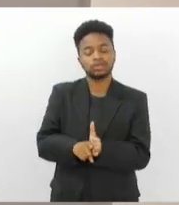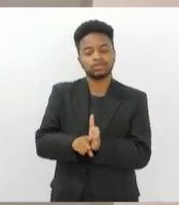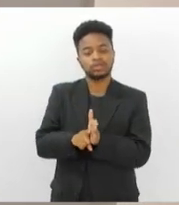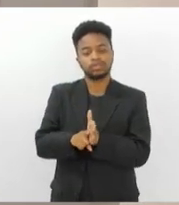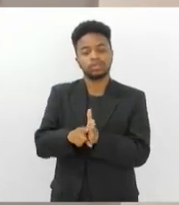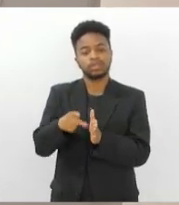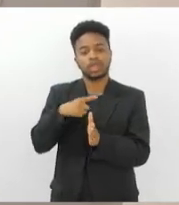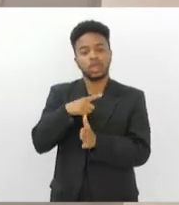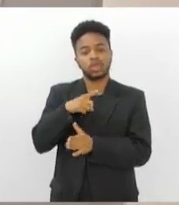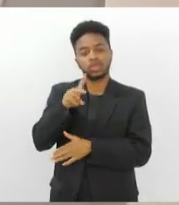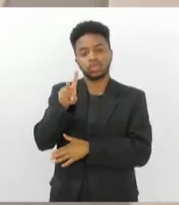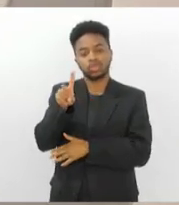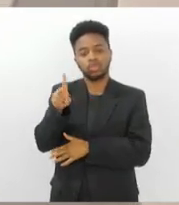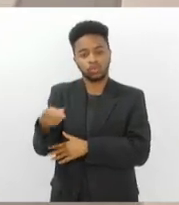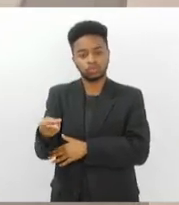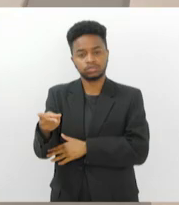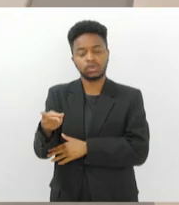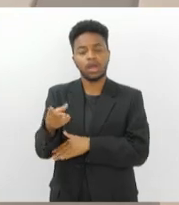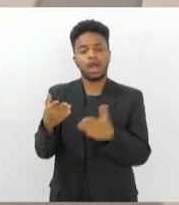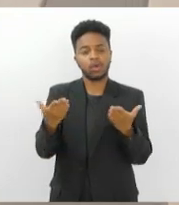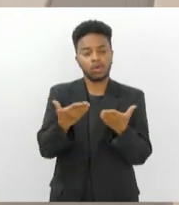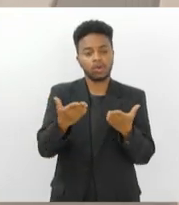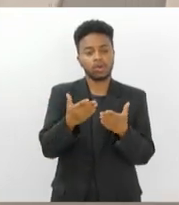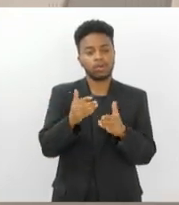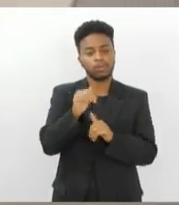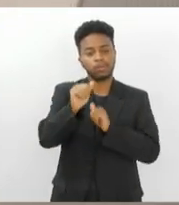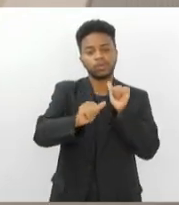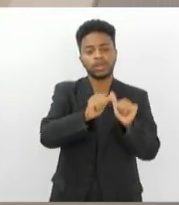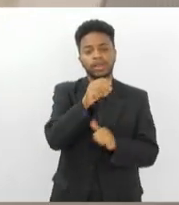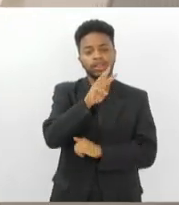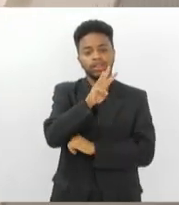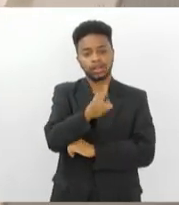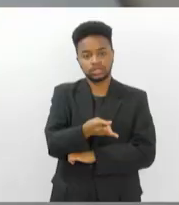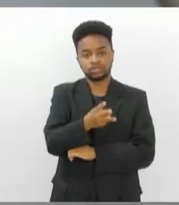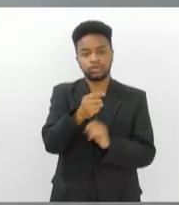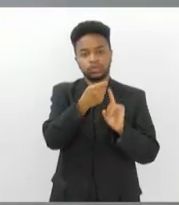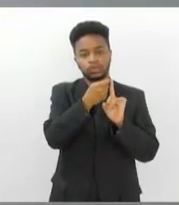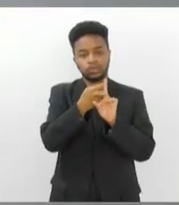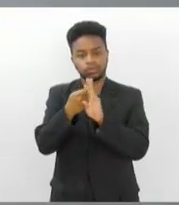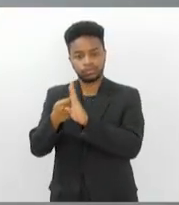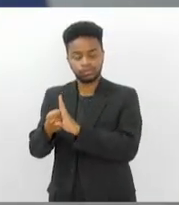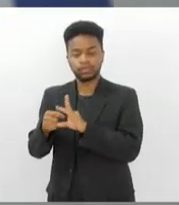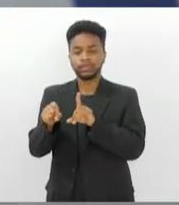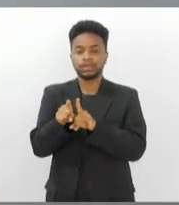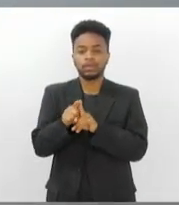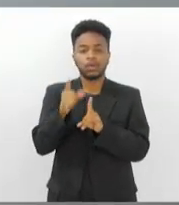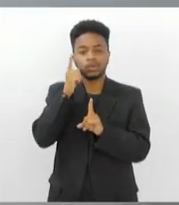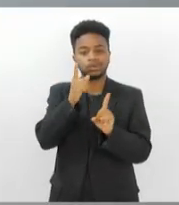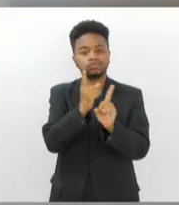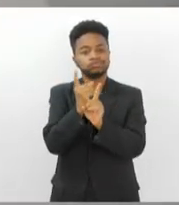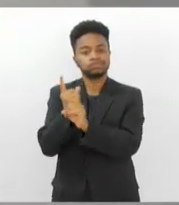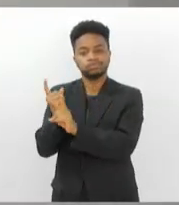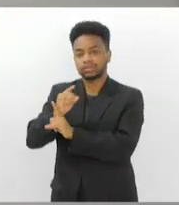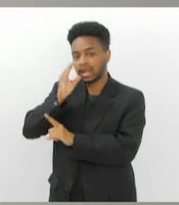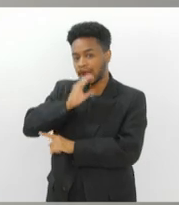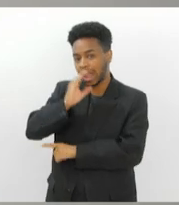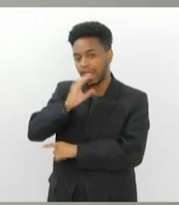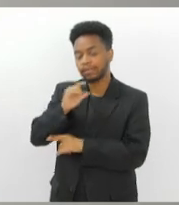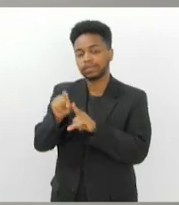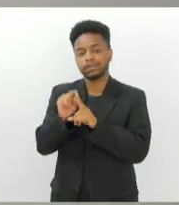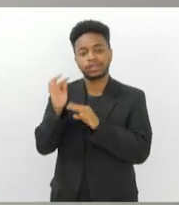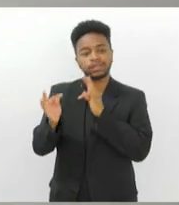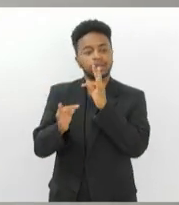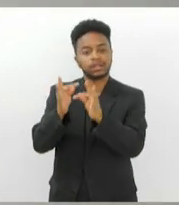2 mil para, no mínimo, 3 mil mensais. Além da ampliação de diagnósticos e agilidade no